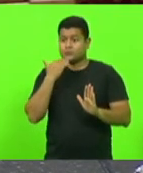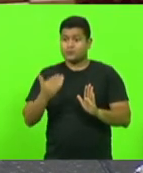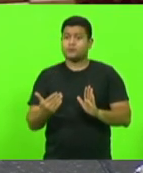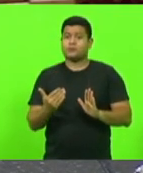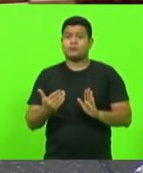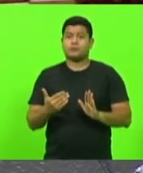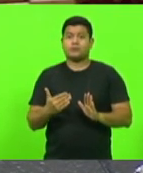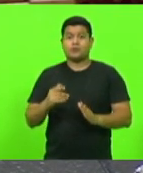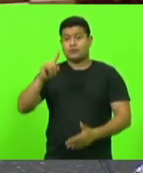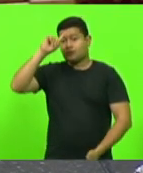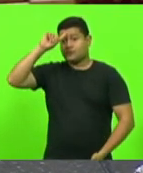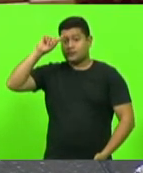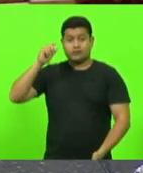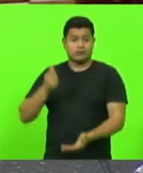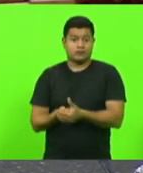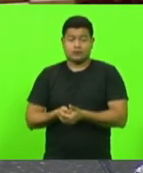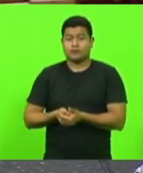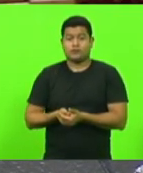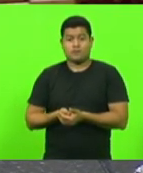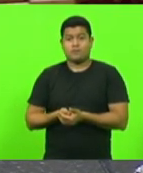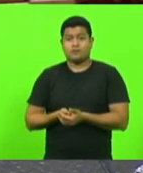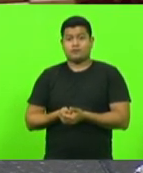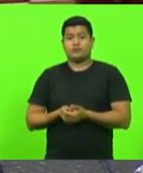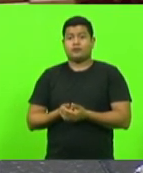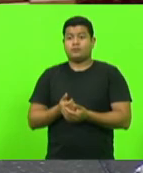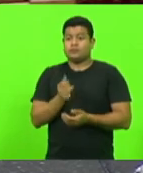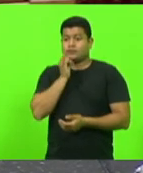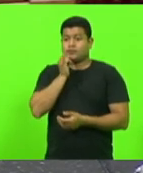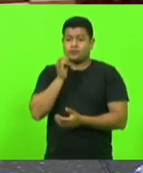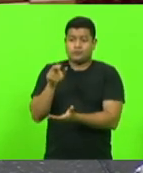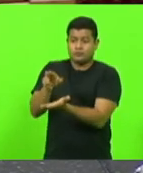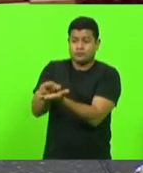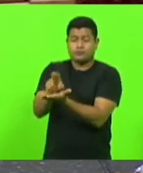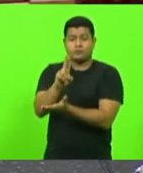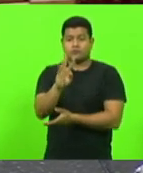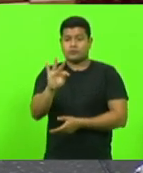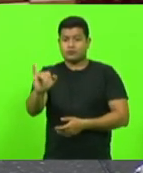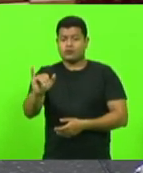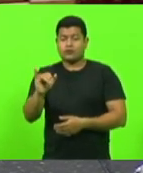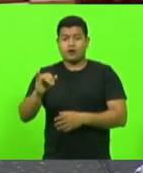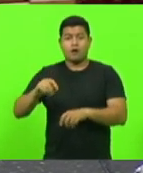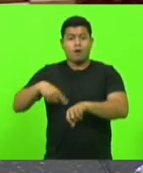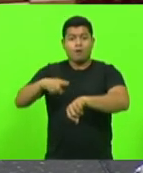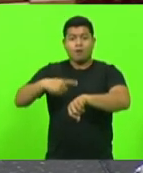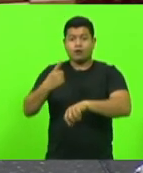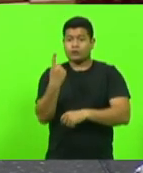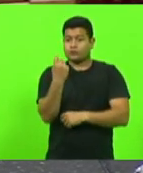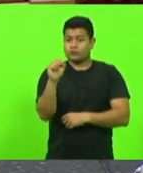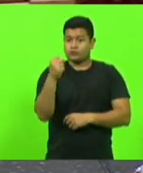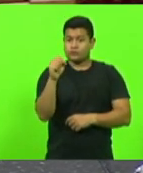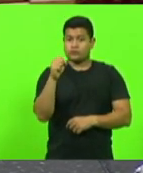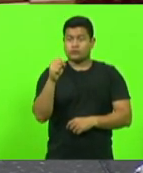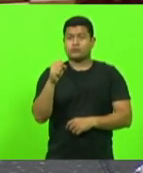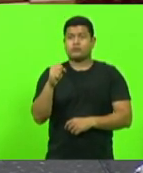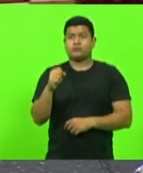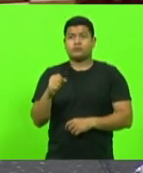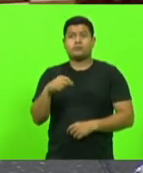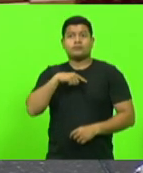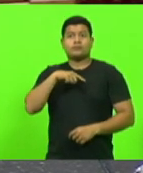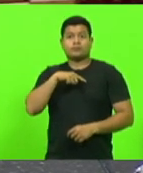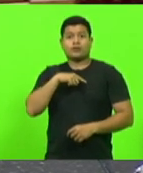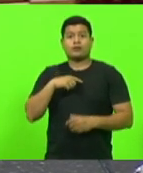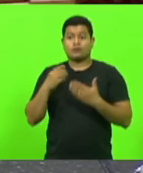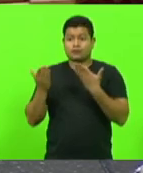determinando que nos leitos de UTI por 18 horas diárias, haverá a